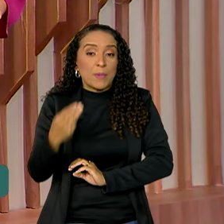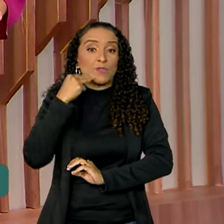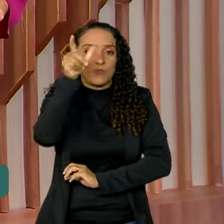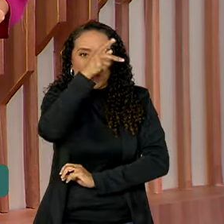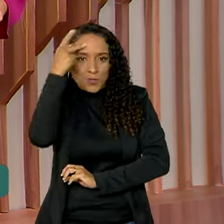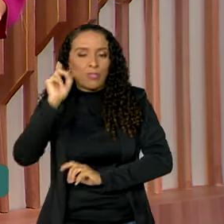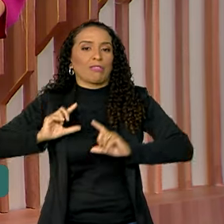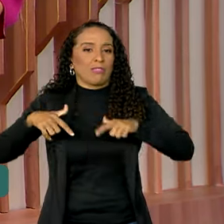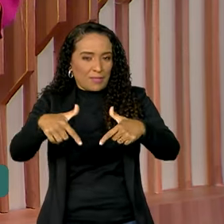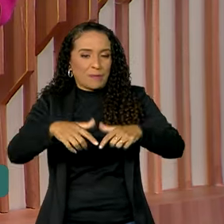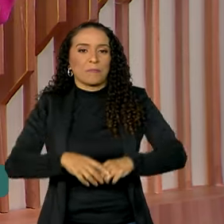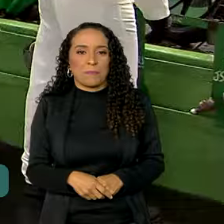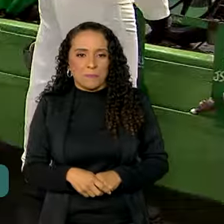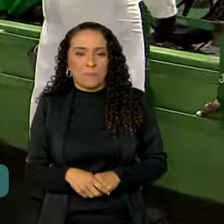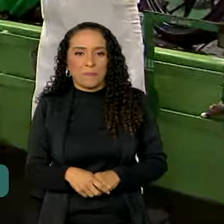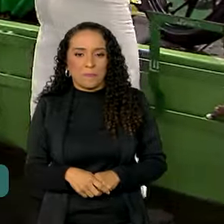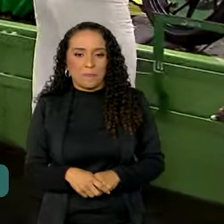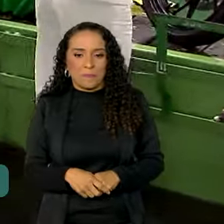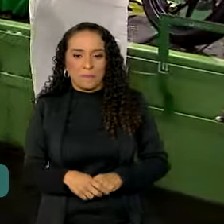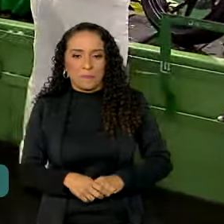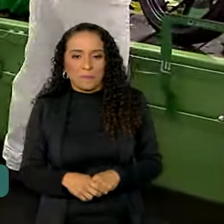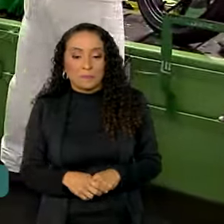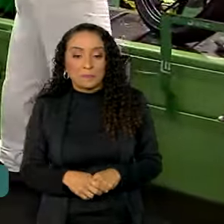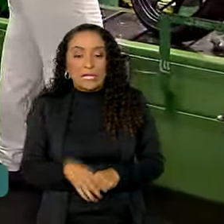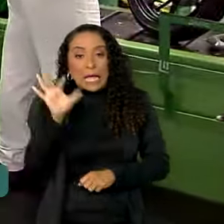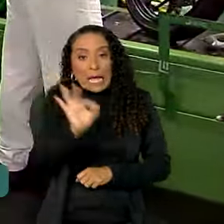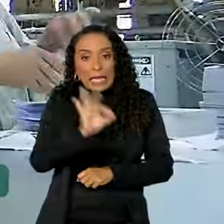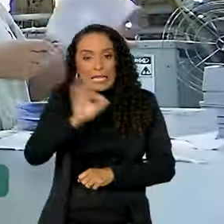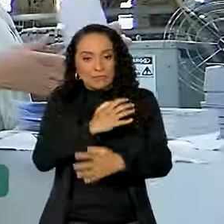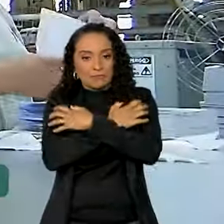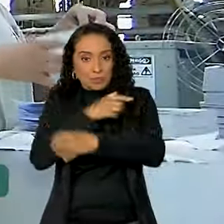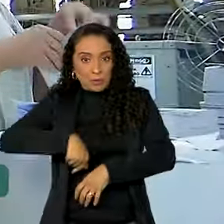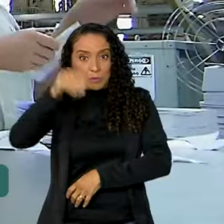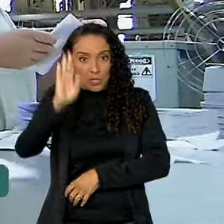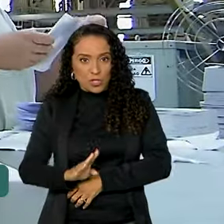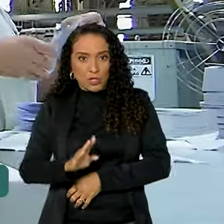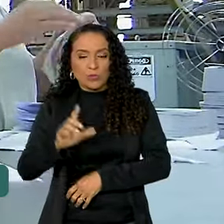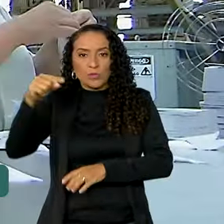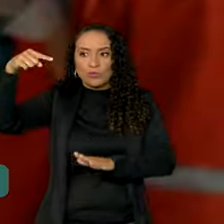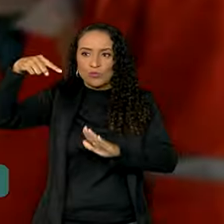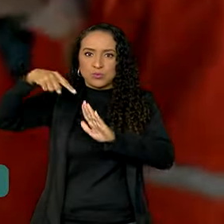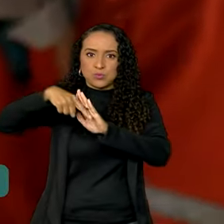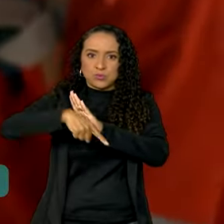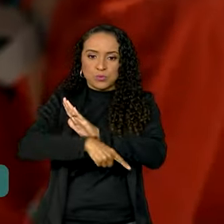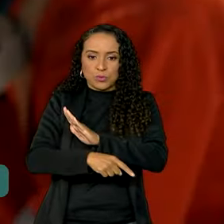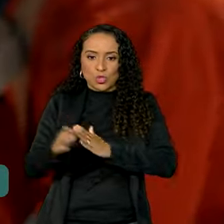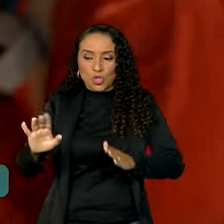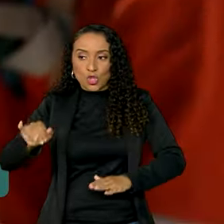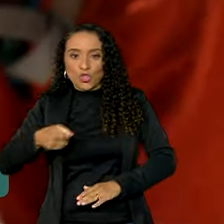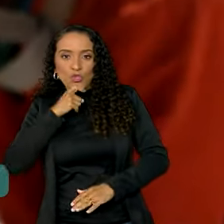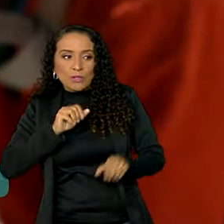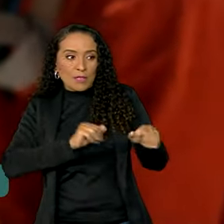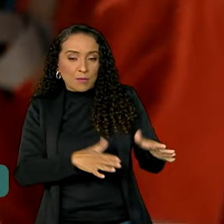milhões de pessoas empregadas. As taxas de desemprego no Brasil estão em queda. Entre julho e setembro